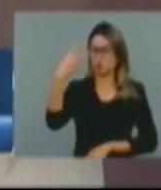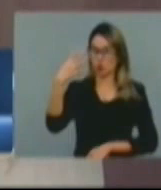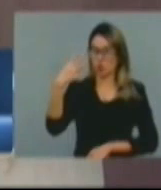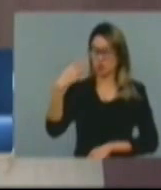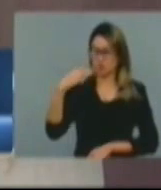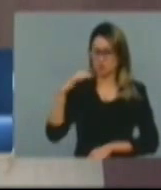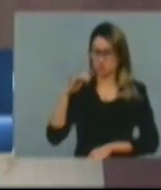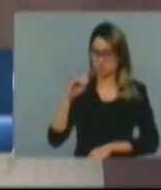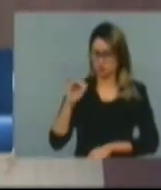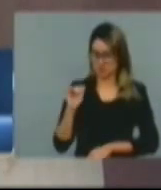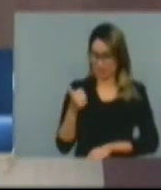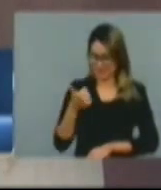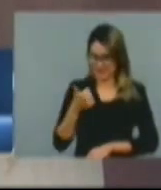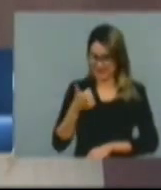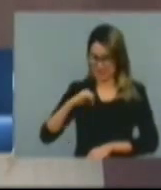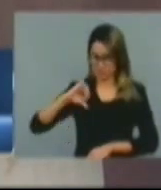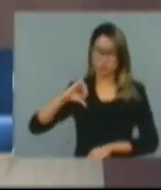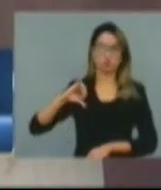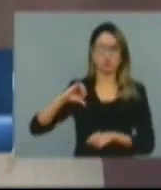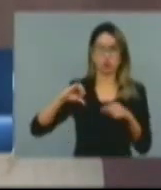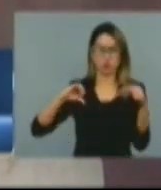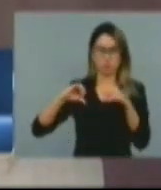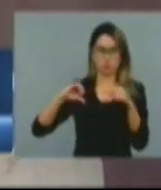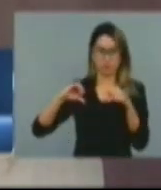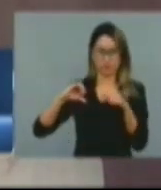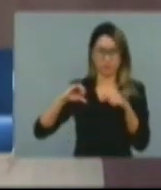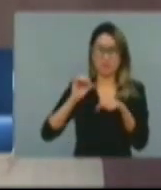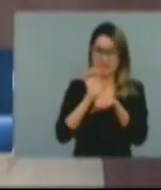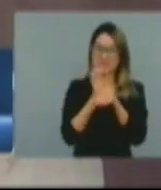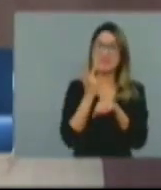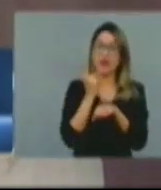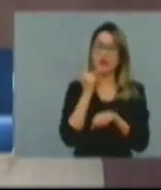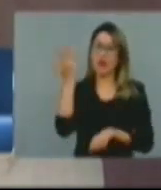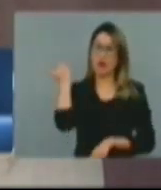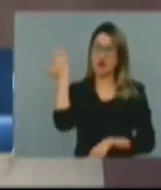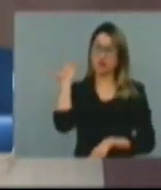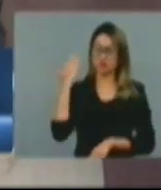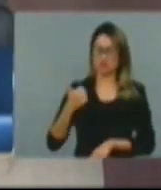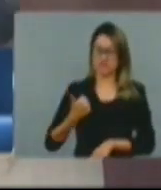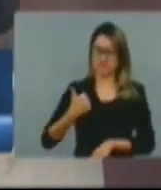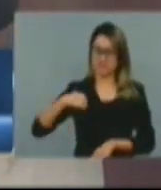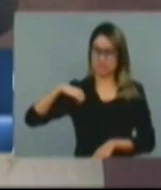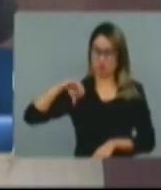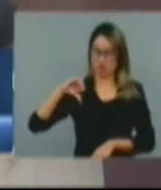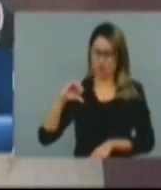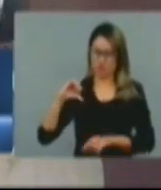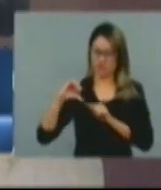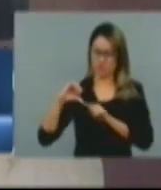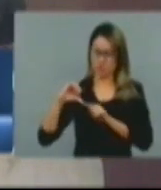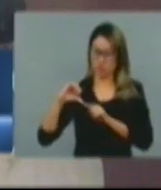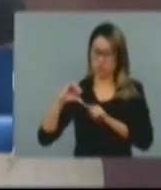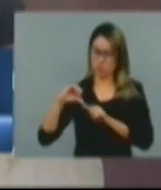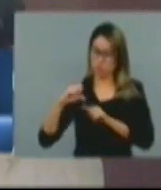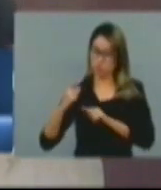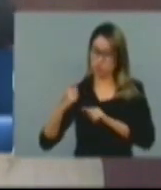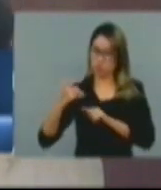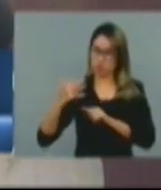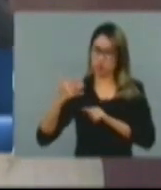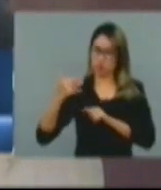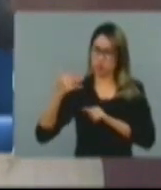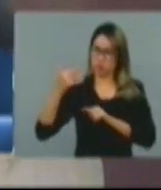colocação em número de homicídios de adolescentes para a terceira pior